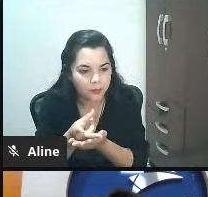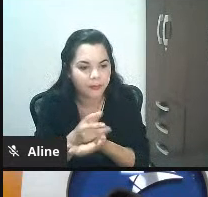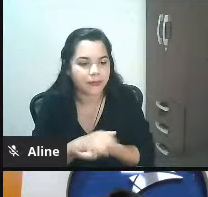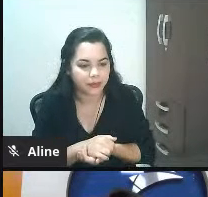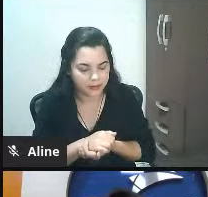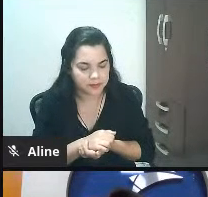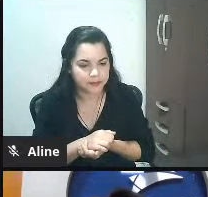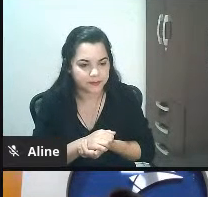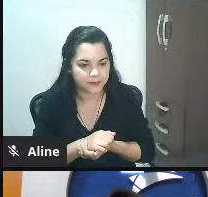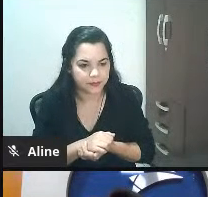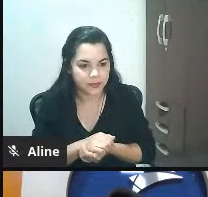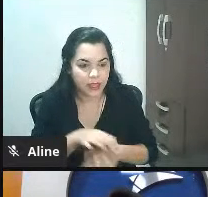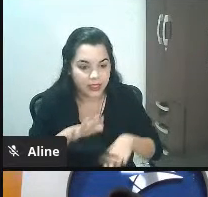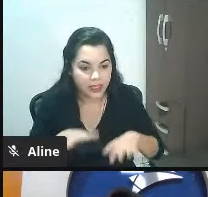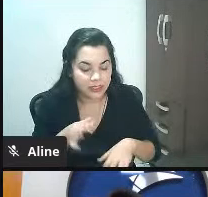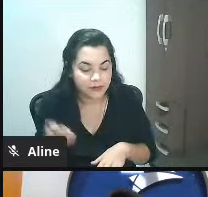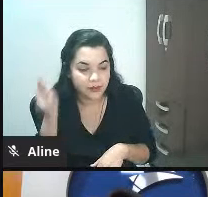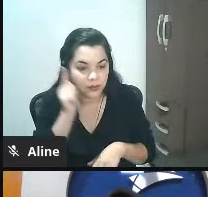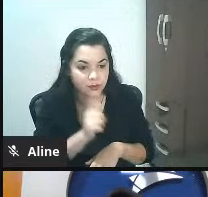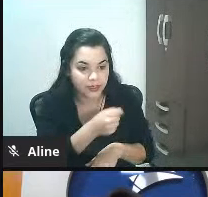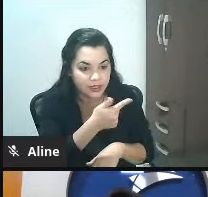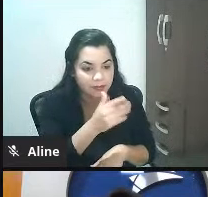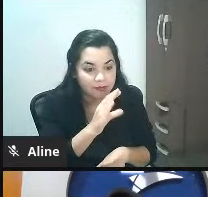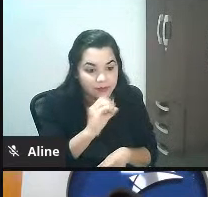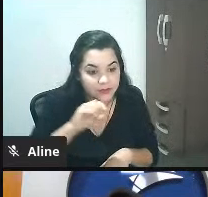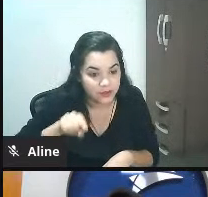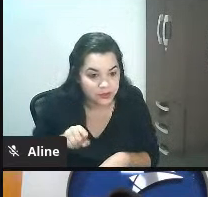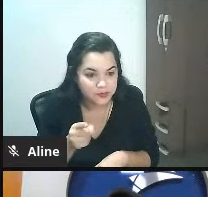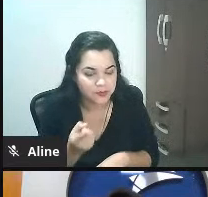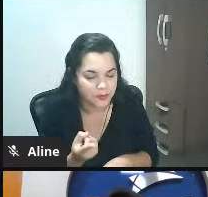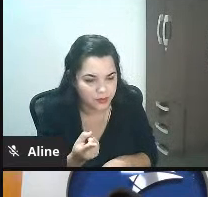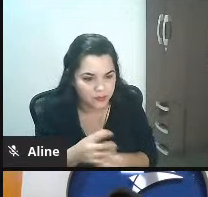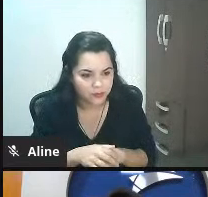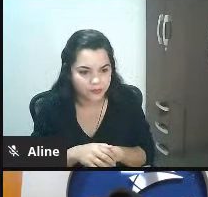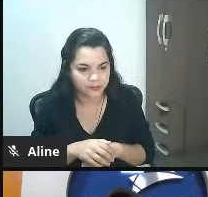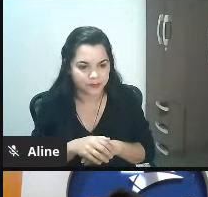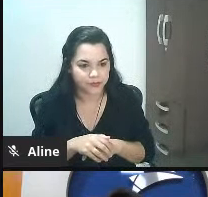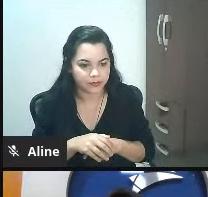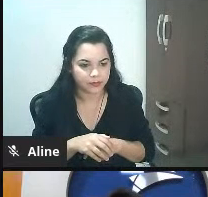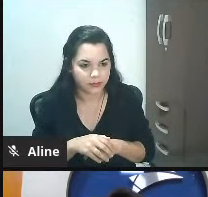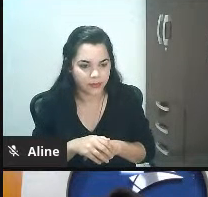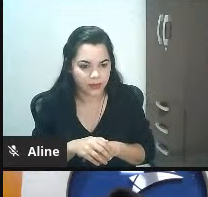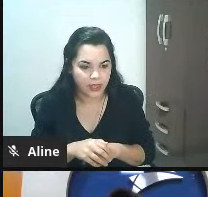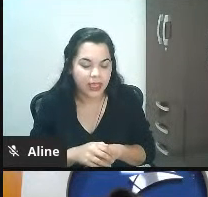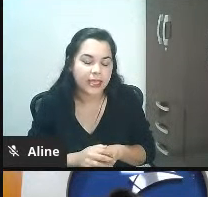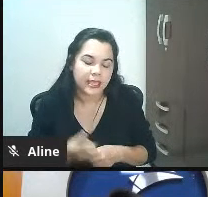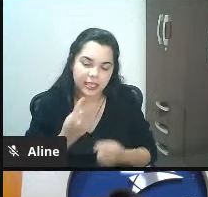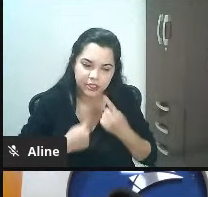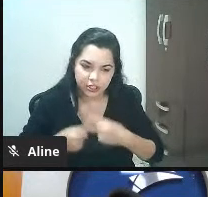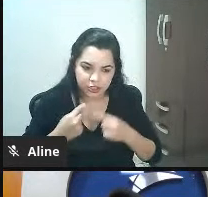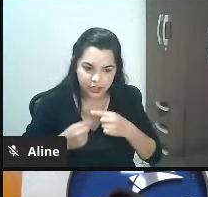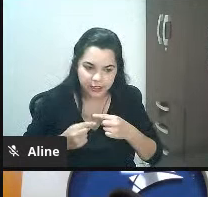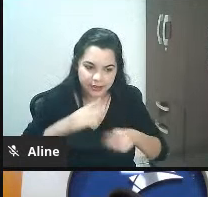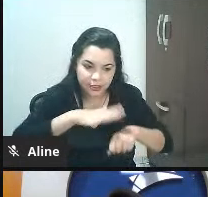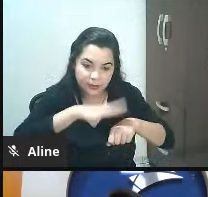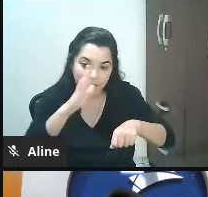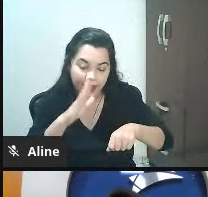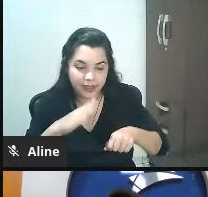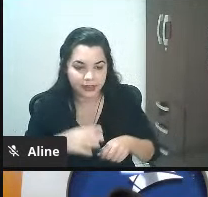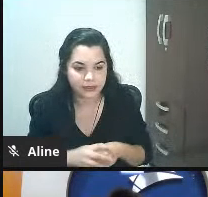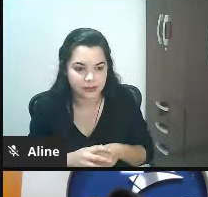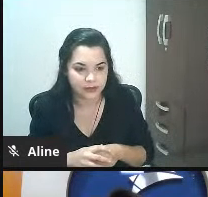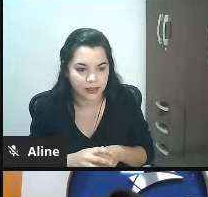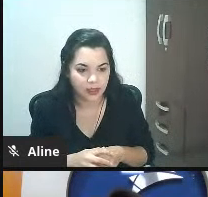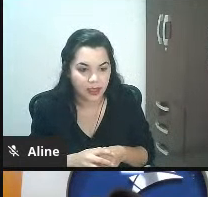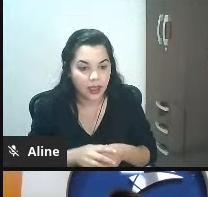estava faturando 20 mil reais a mais agora essa é a expectativa que a gente tenha sempre muito mais ativos do que inativo olha o contrário